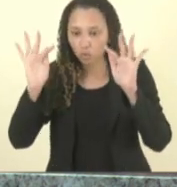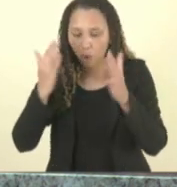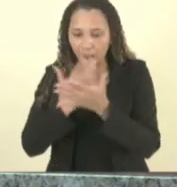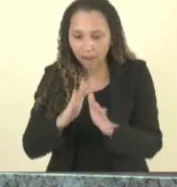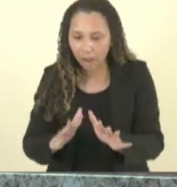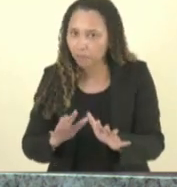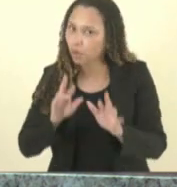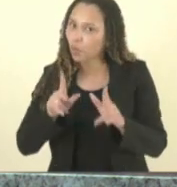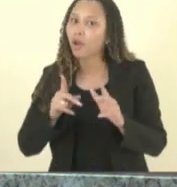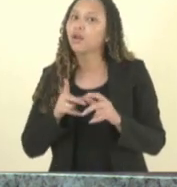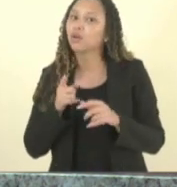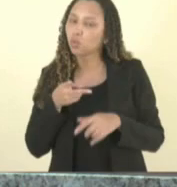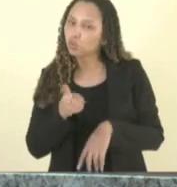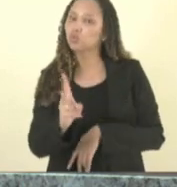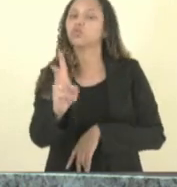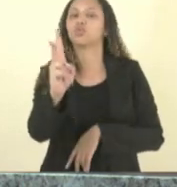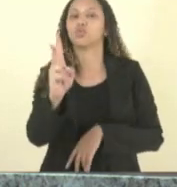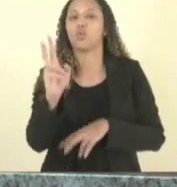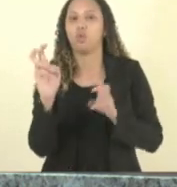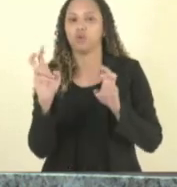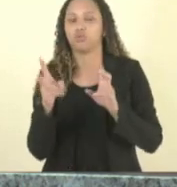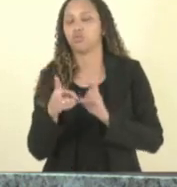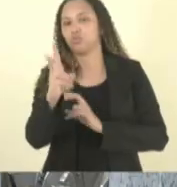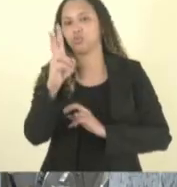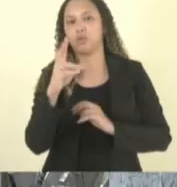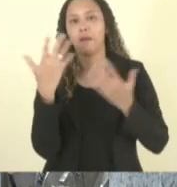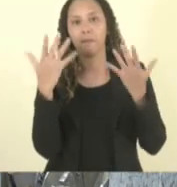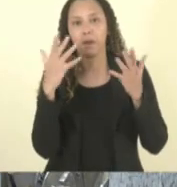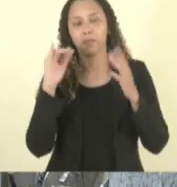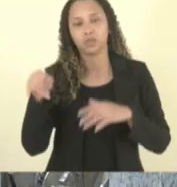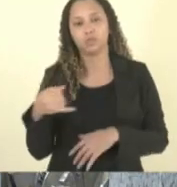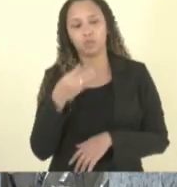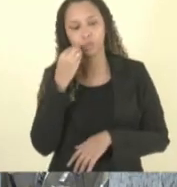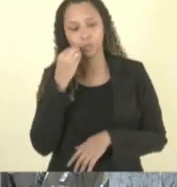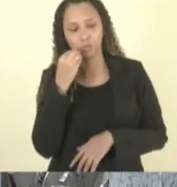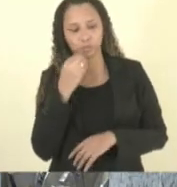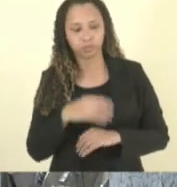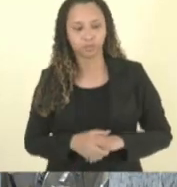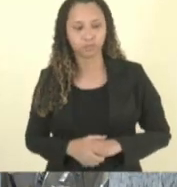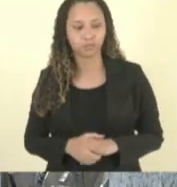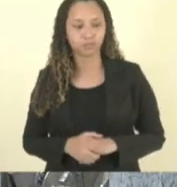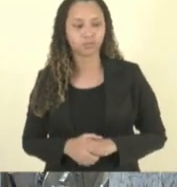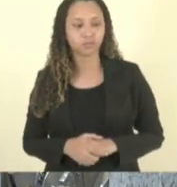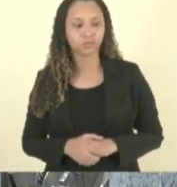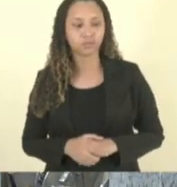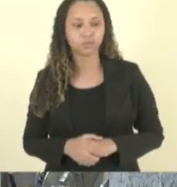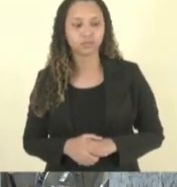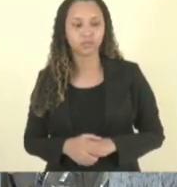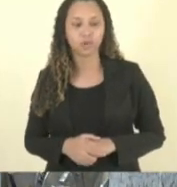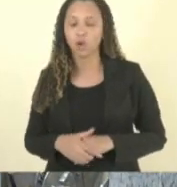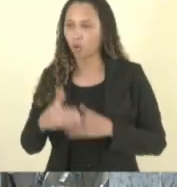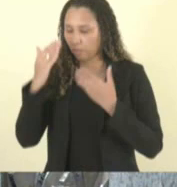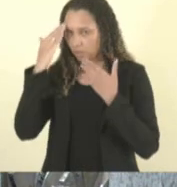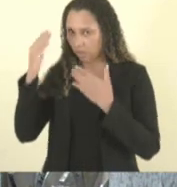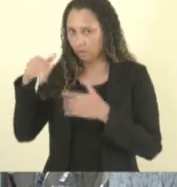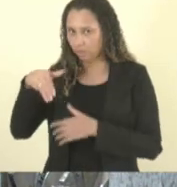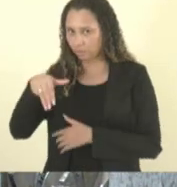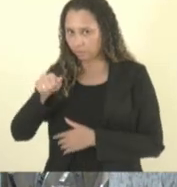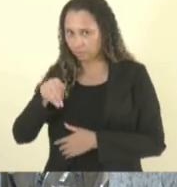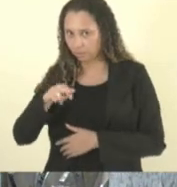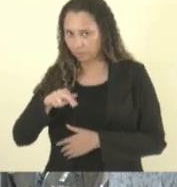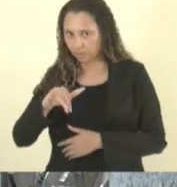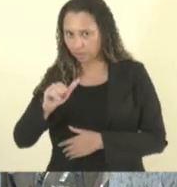sempre muito obrigado e parabéns pela oportunidade obrigado doutora Maria Cristina eu também vou aproveitar